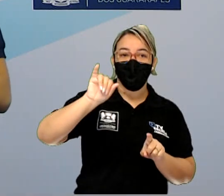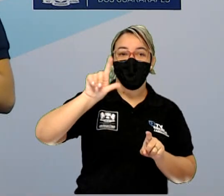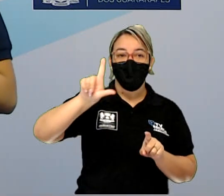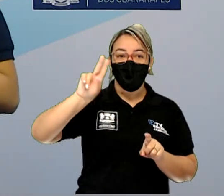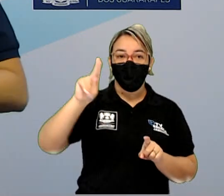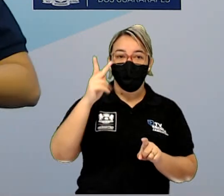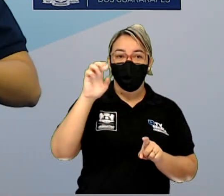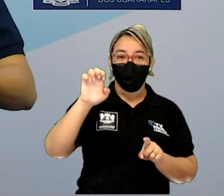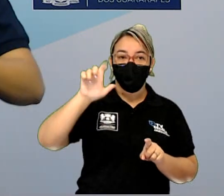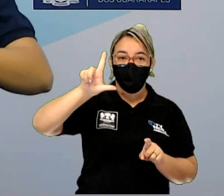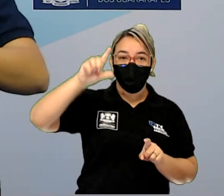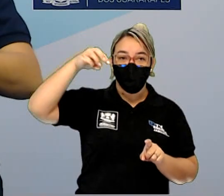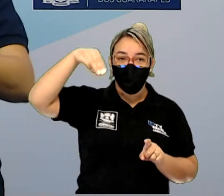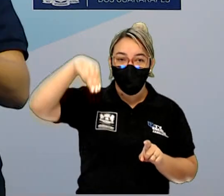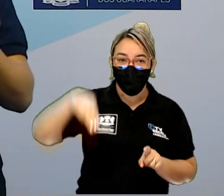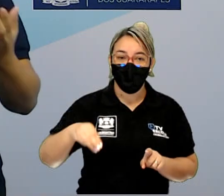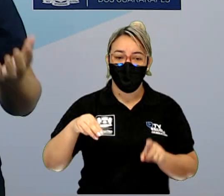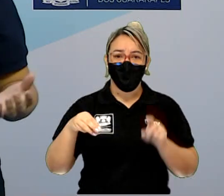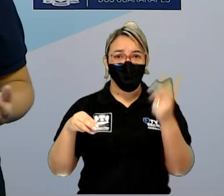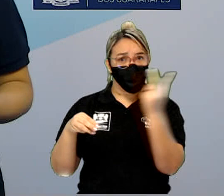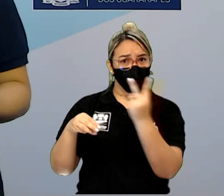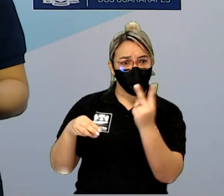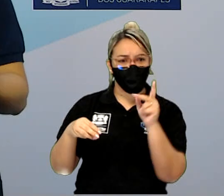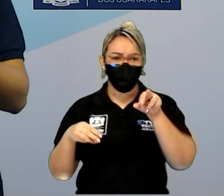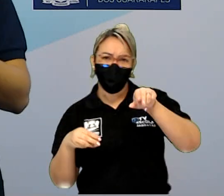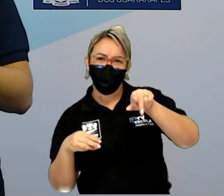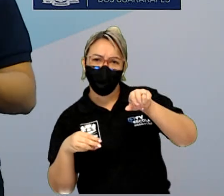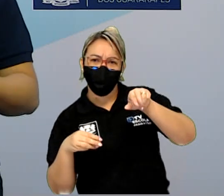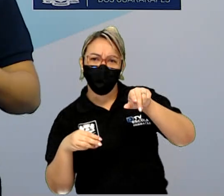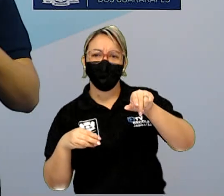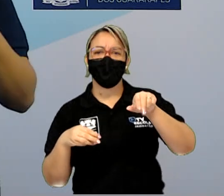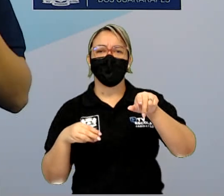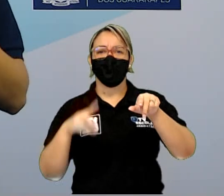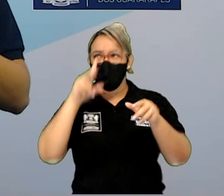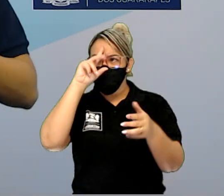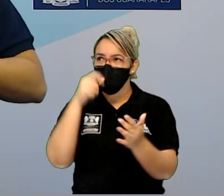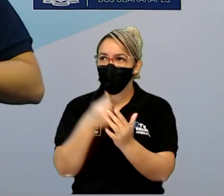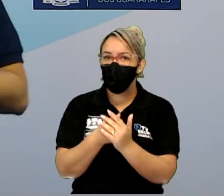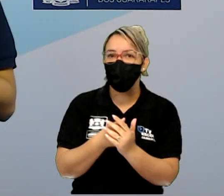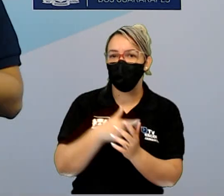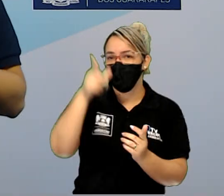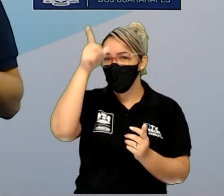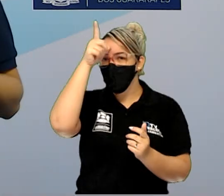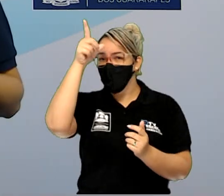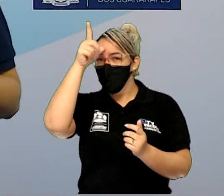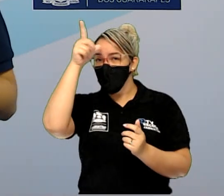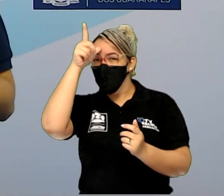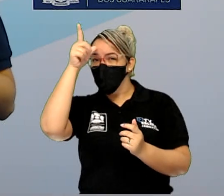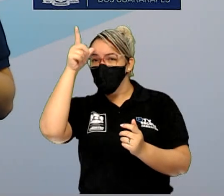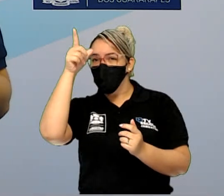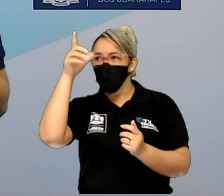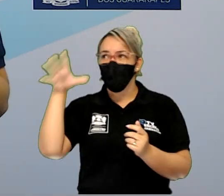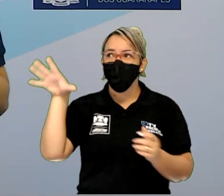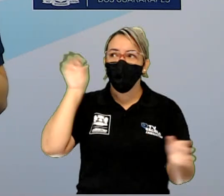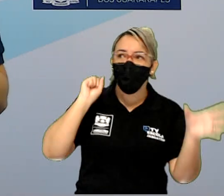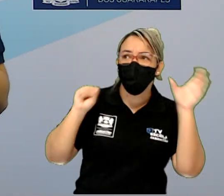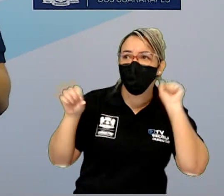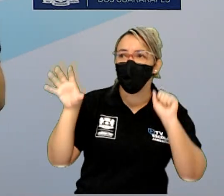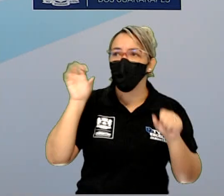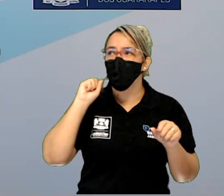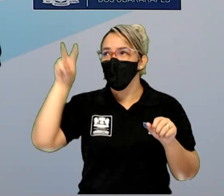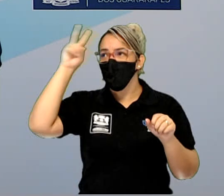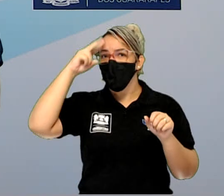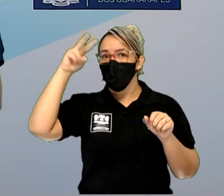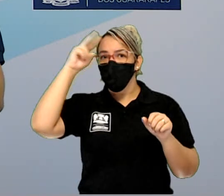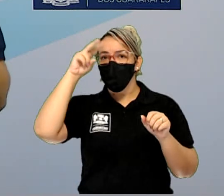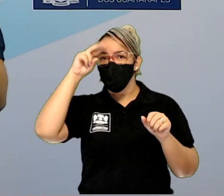resolvem sair pela Alemanha fora, ouvindo histórias, tentando resgatar essas histórias do